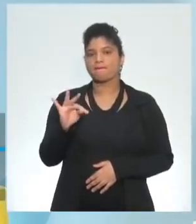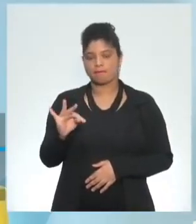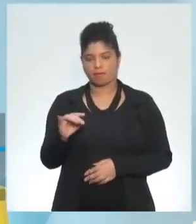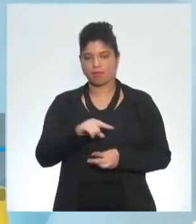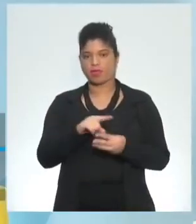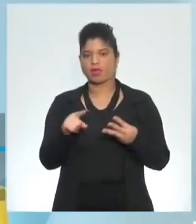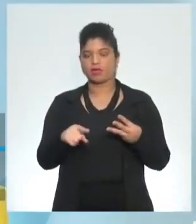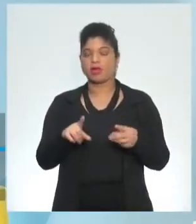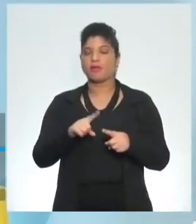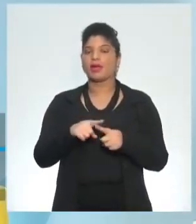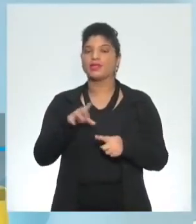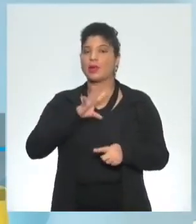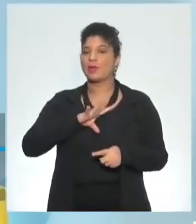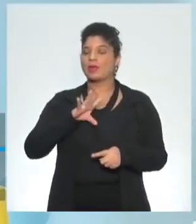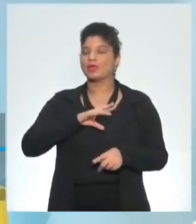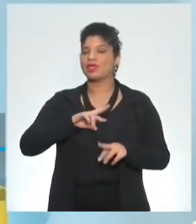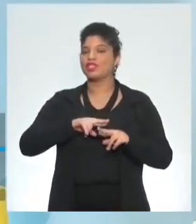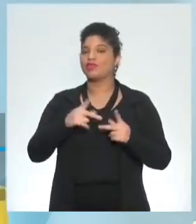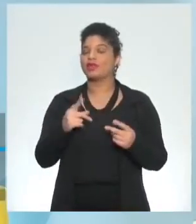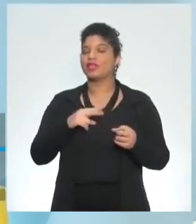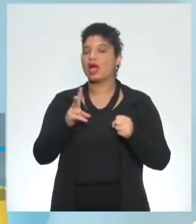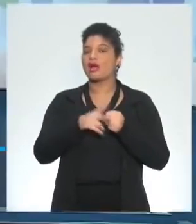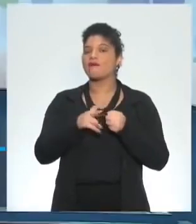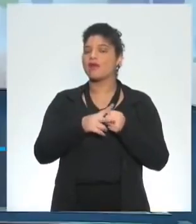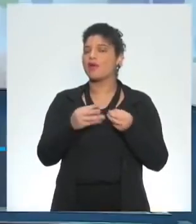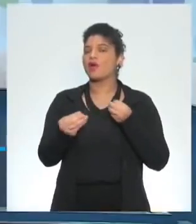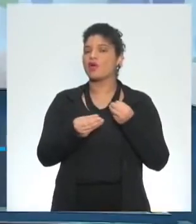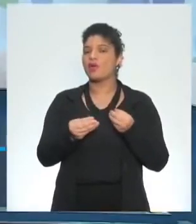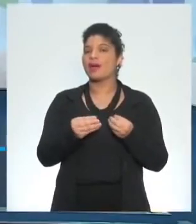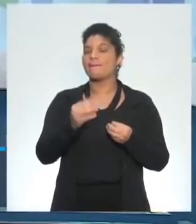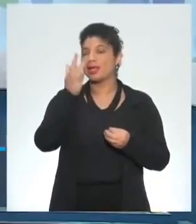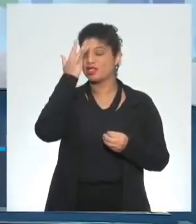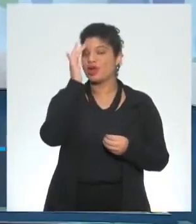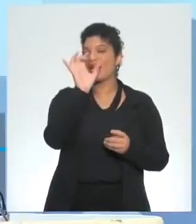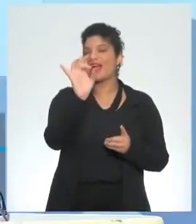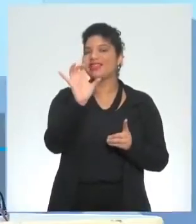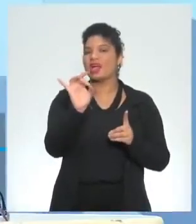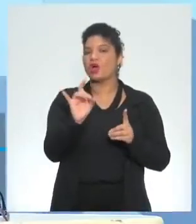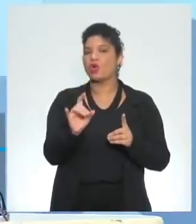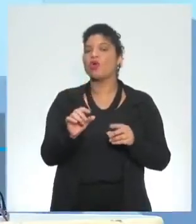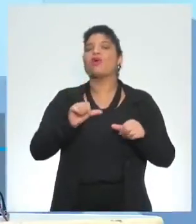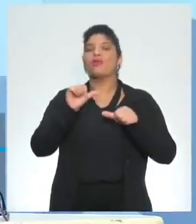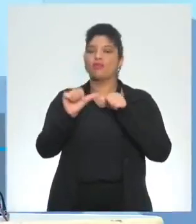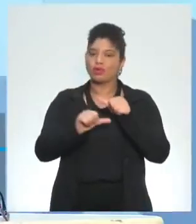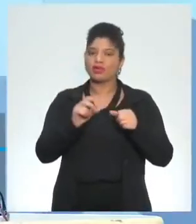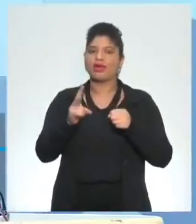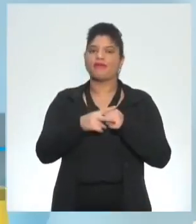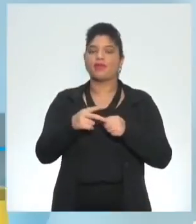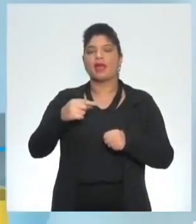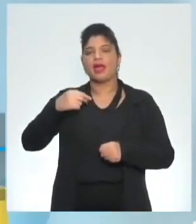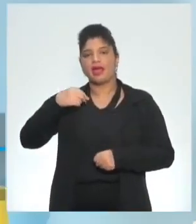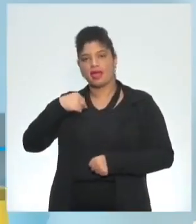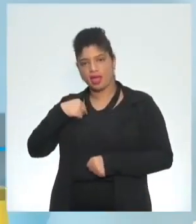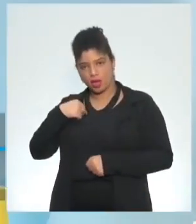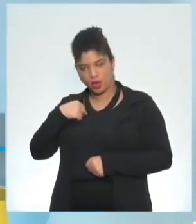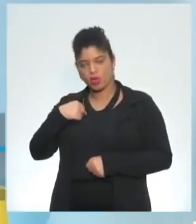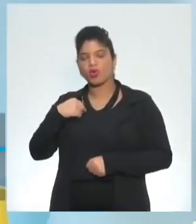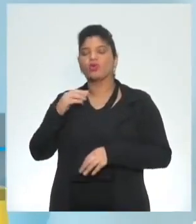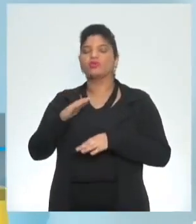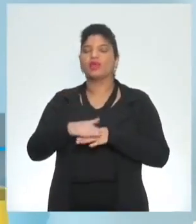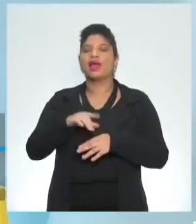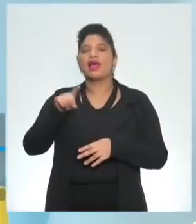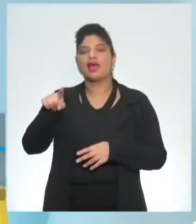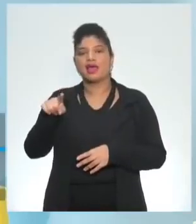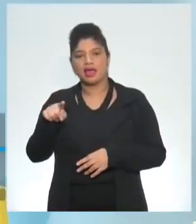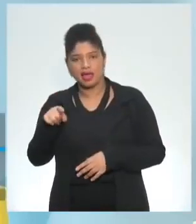português a gente lembra que eu conjugo o verbo pra cada pessoinha que tá lá né cada uma eu dirijo você dirige nós dirigimos eles